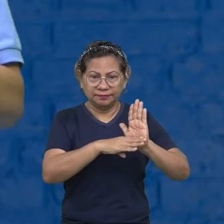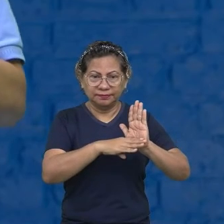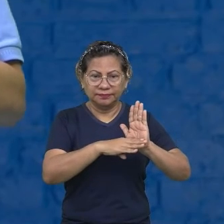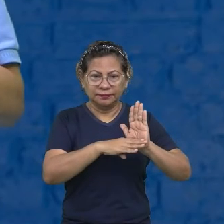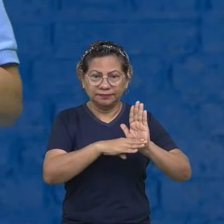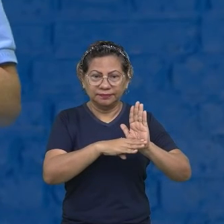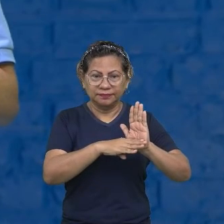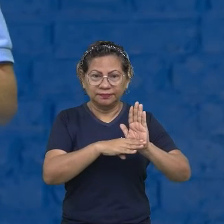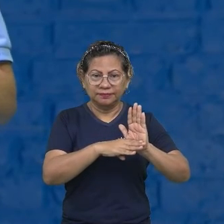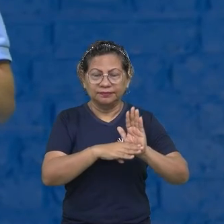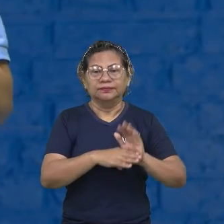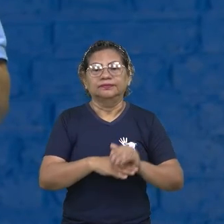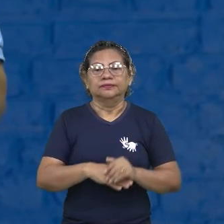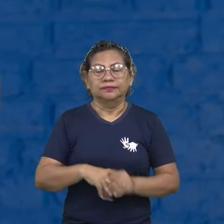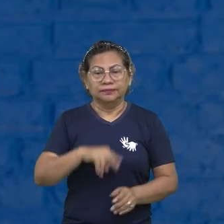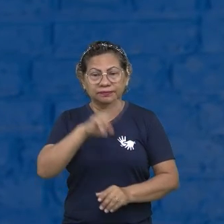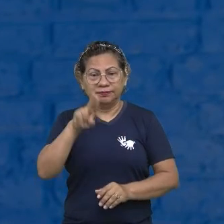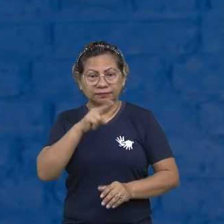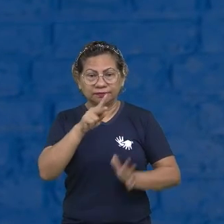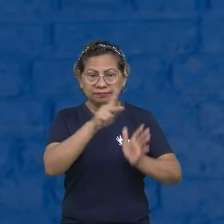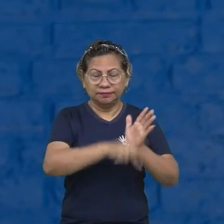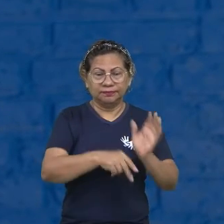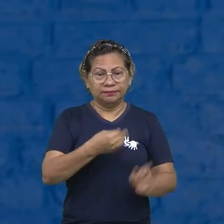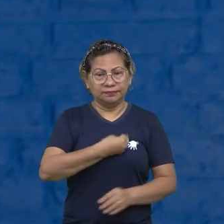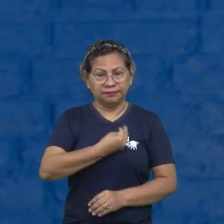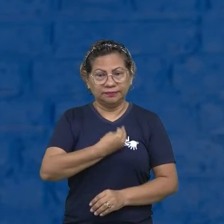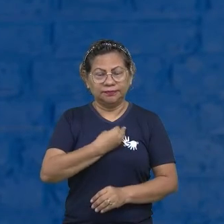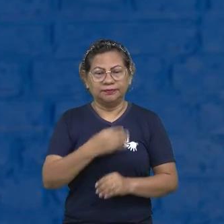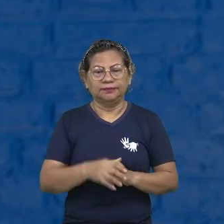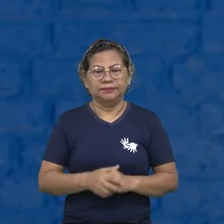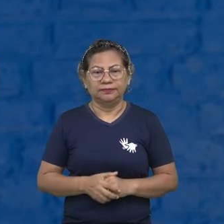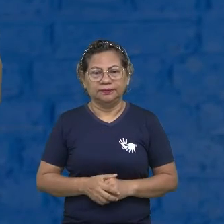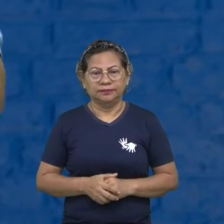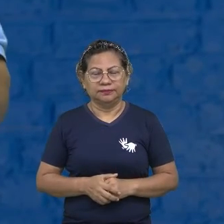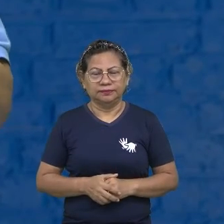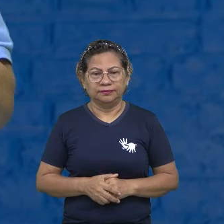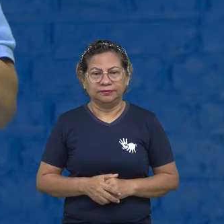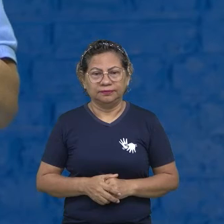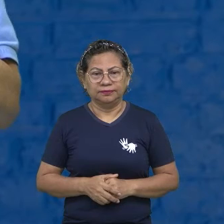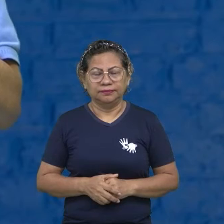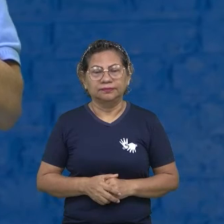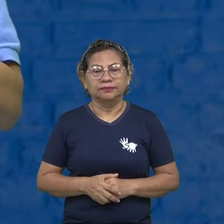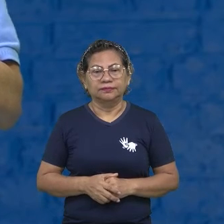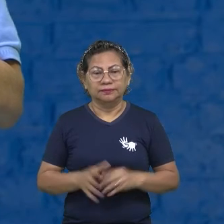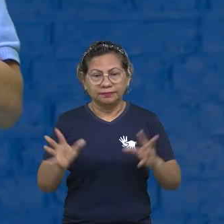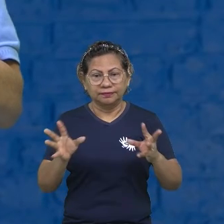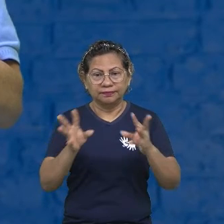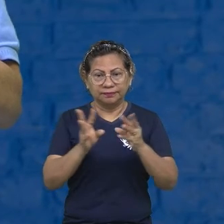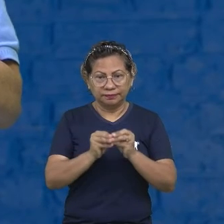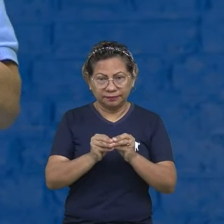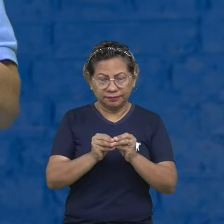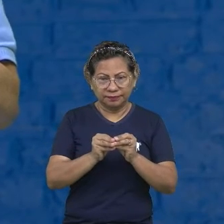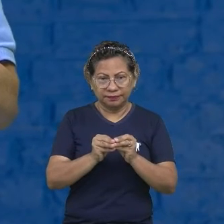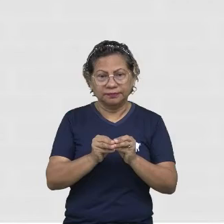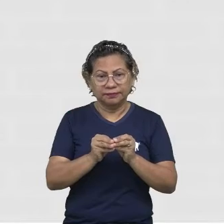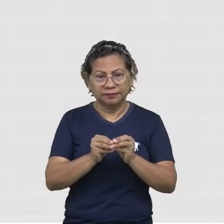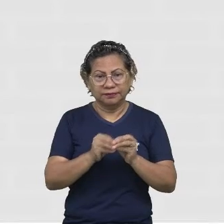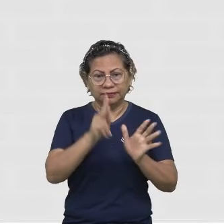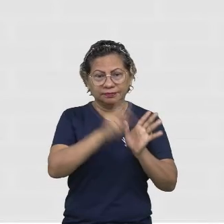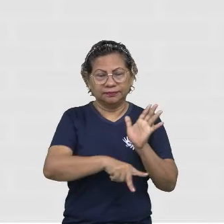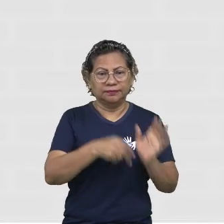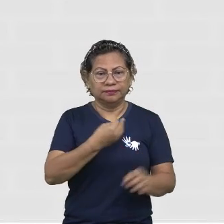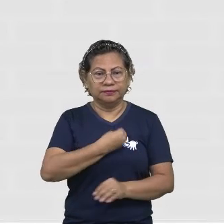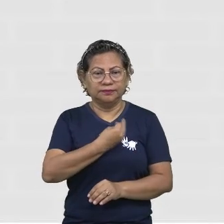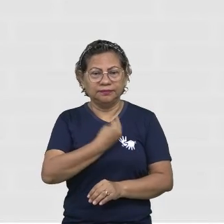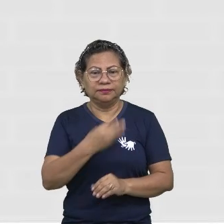Através do projeto de vida. E aí, vamos dar uma revisada aí do nosso projeto de vida?